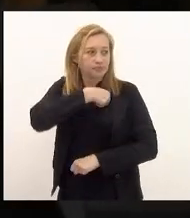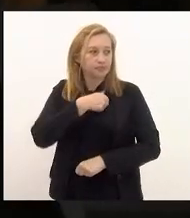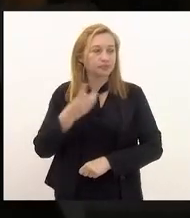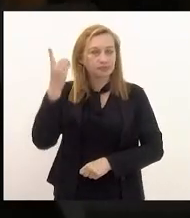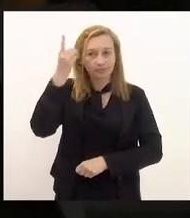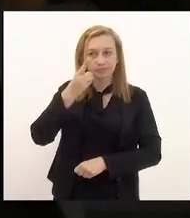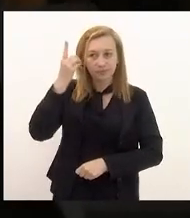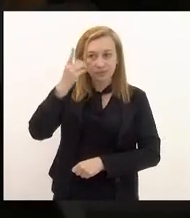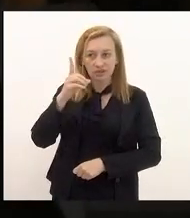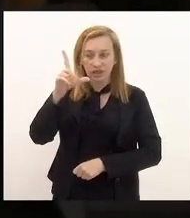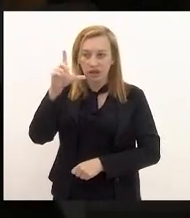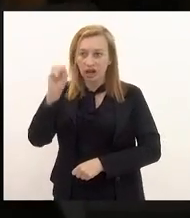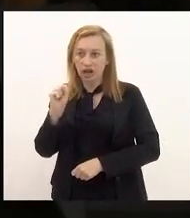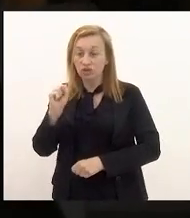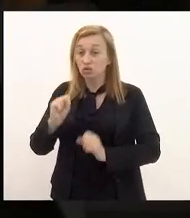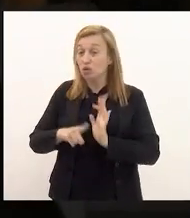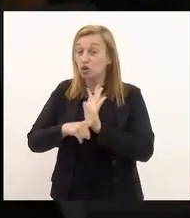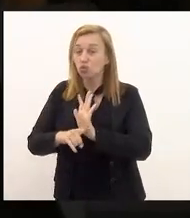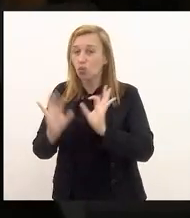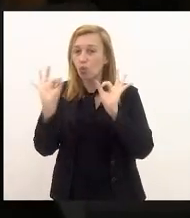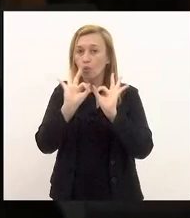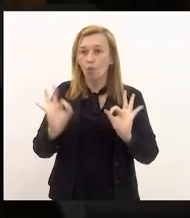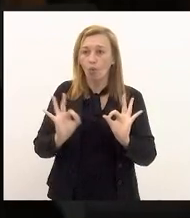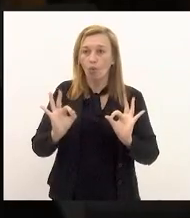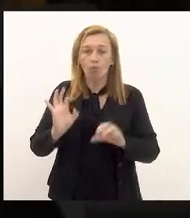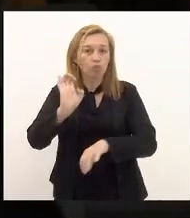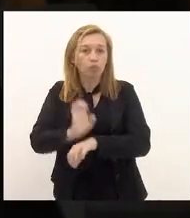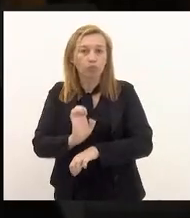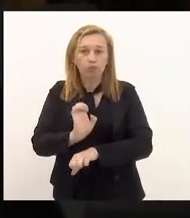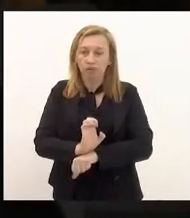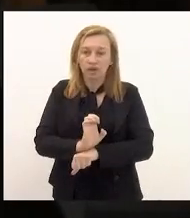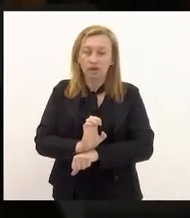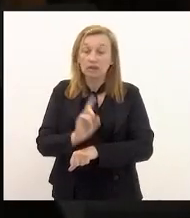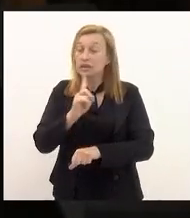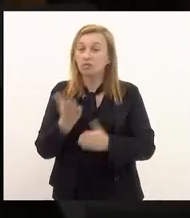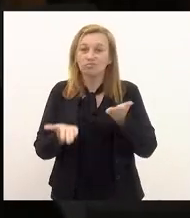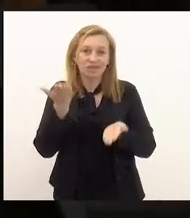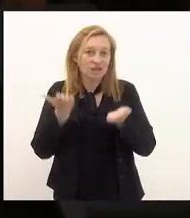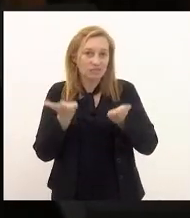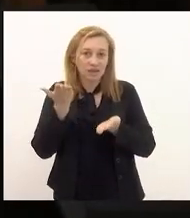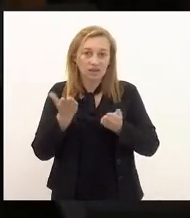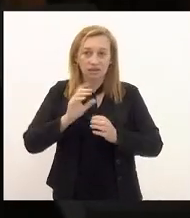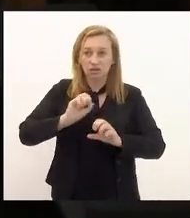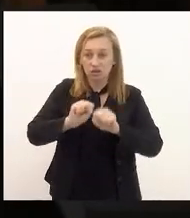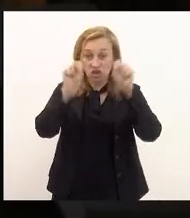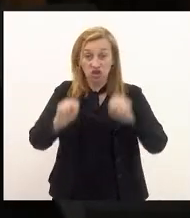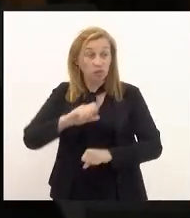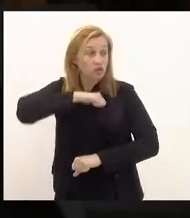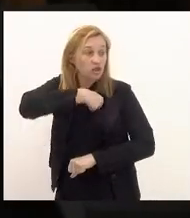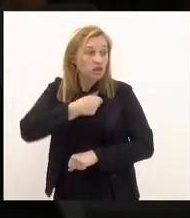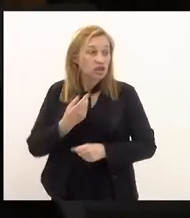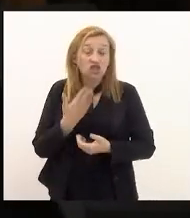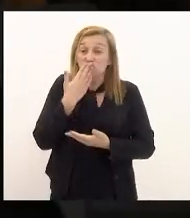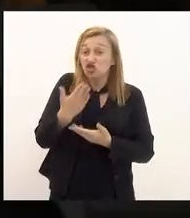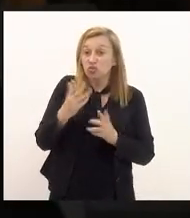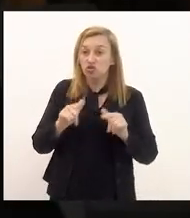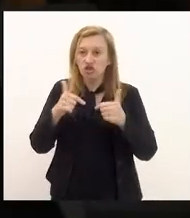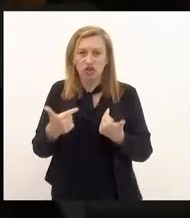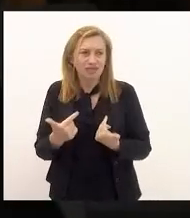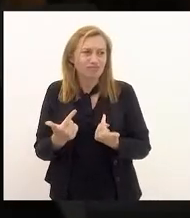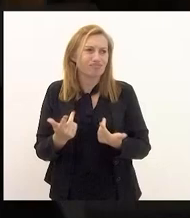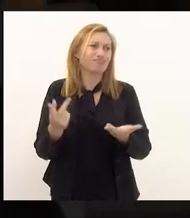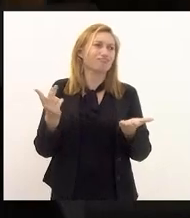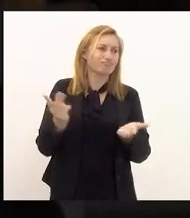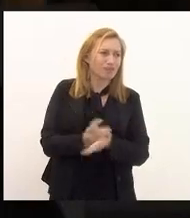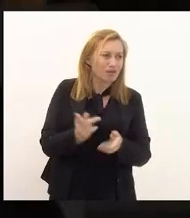Augusto não recupera nada o Estado não vai ser equilibrado do ponto de vista fiscal passando por esse tipo de agenda e muito